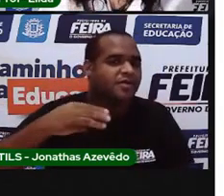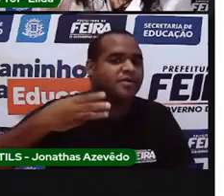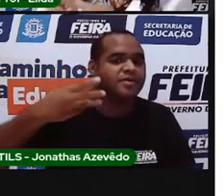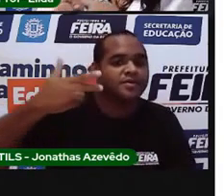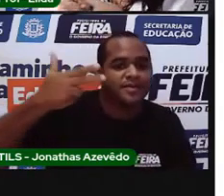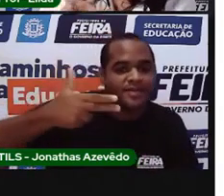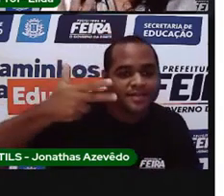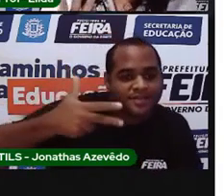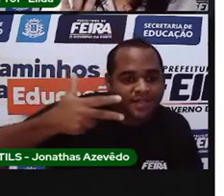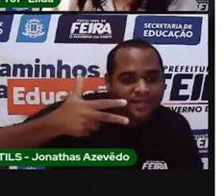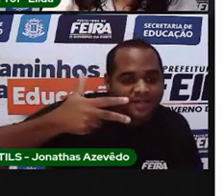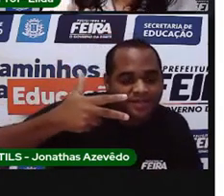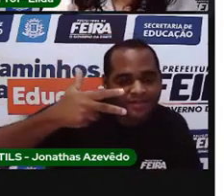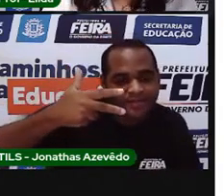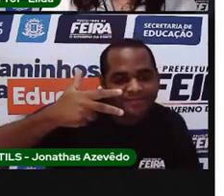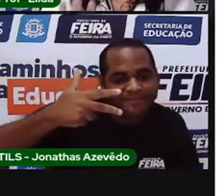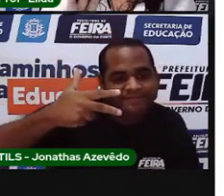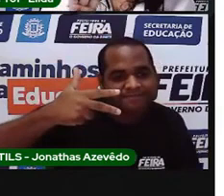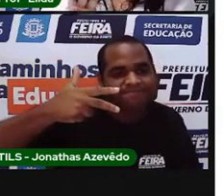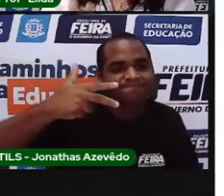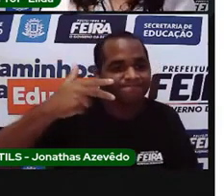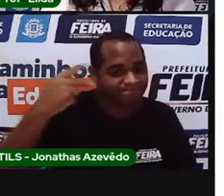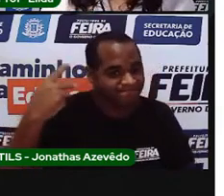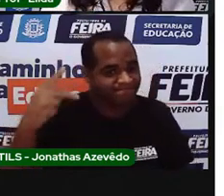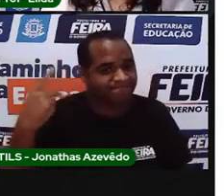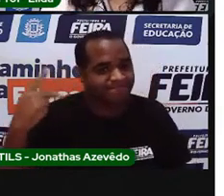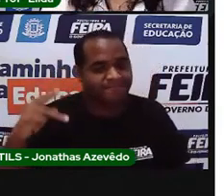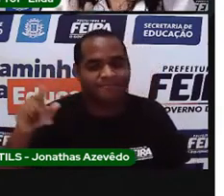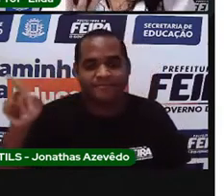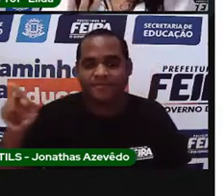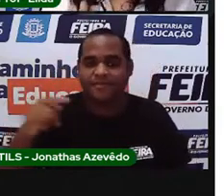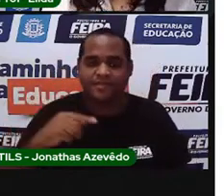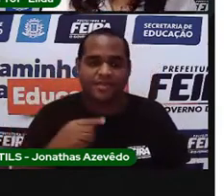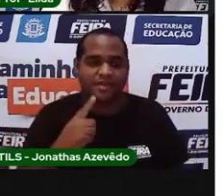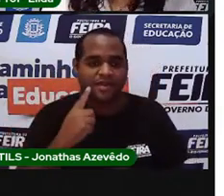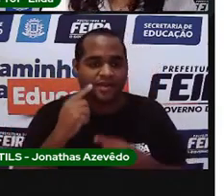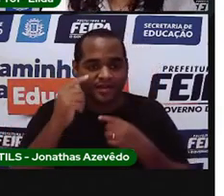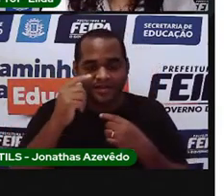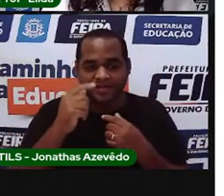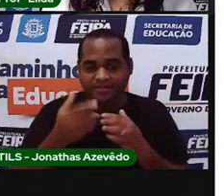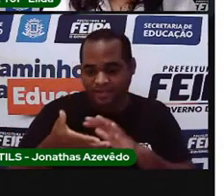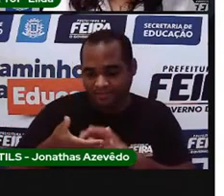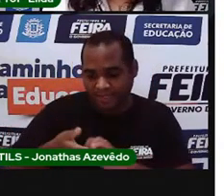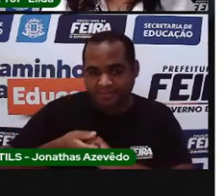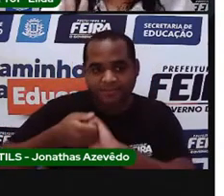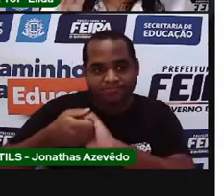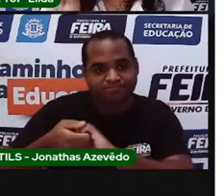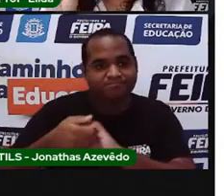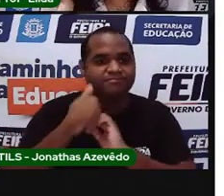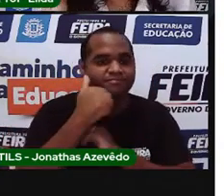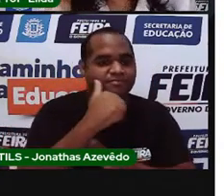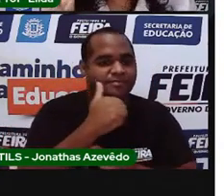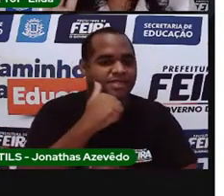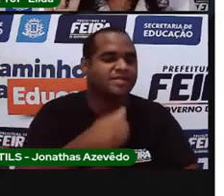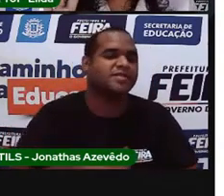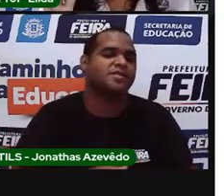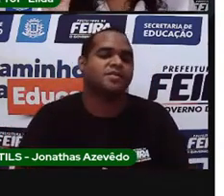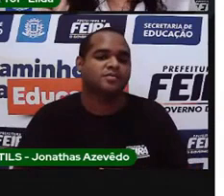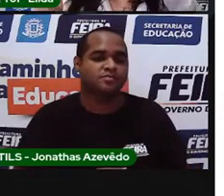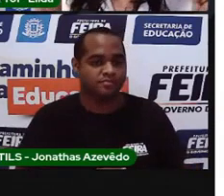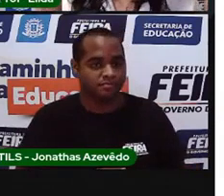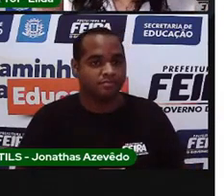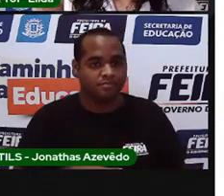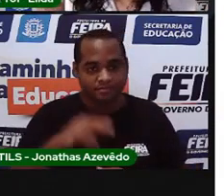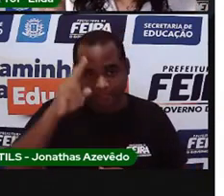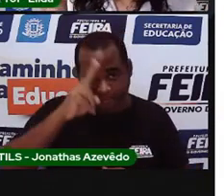O terceiro foi aquele que a Tereza deu a mão. Lembra?